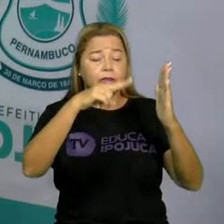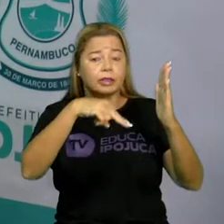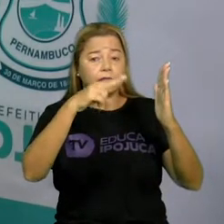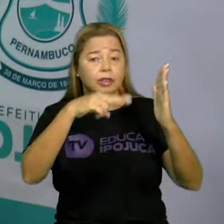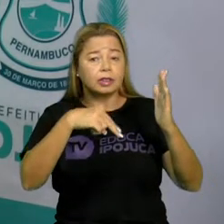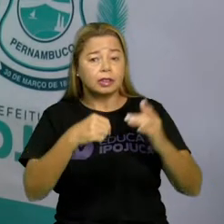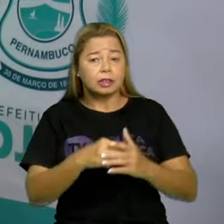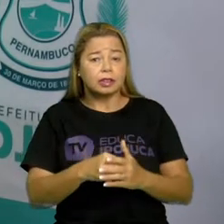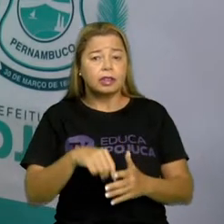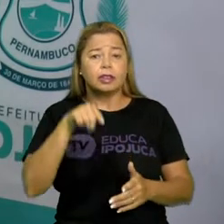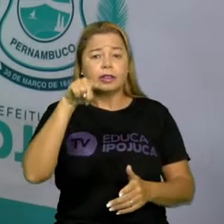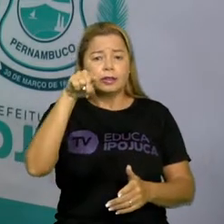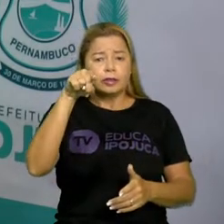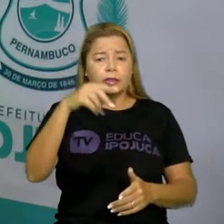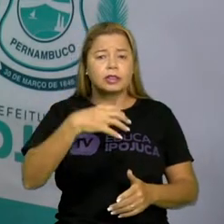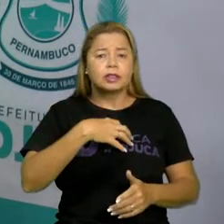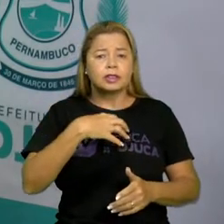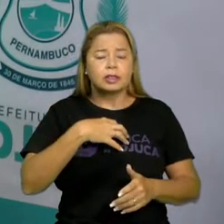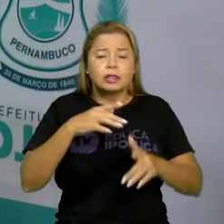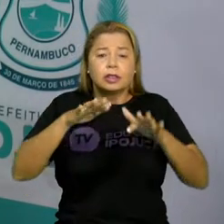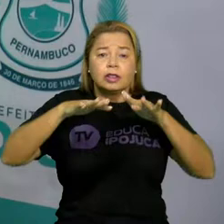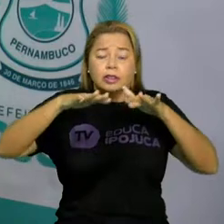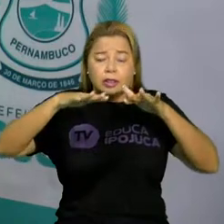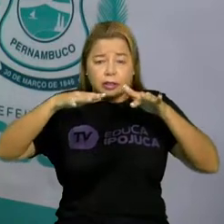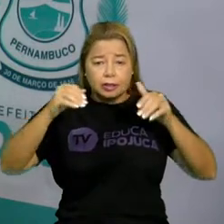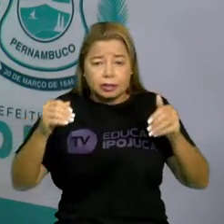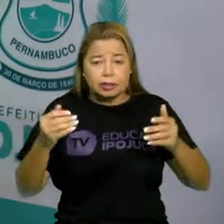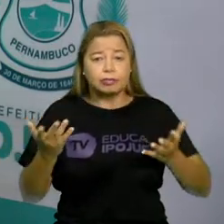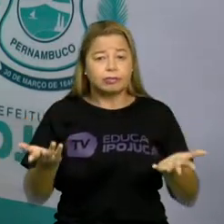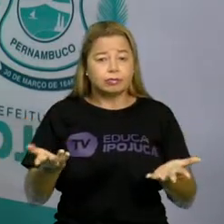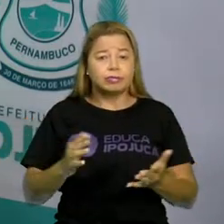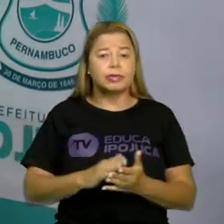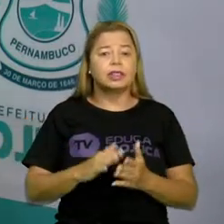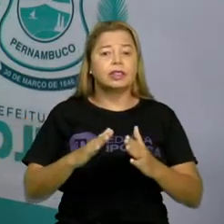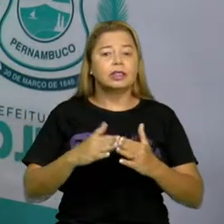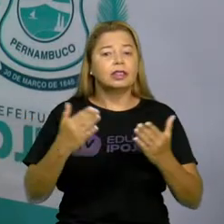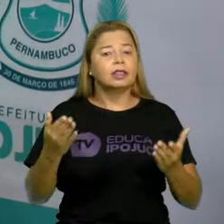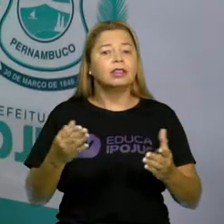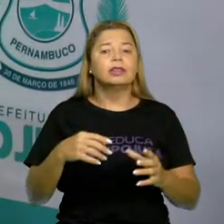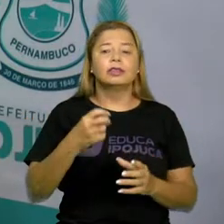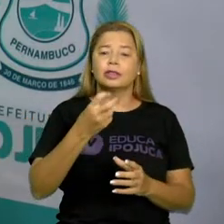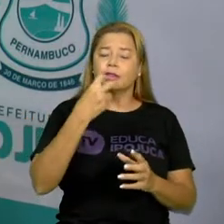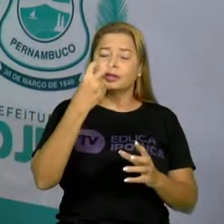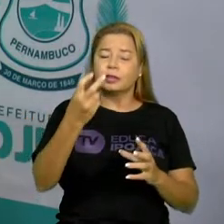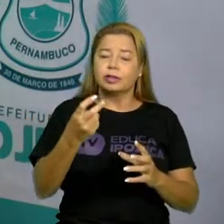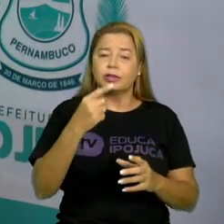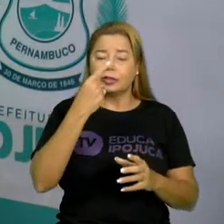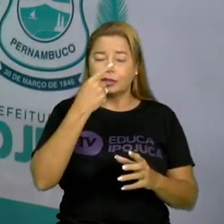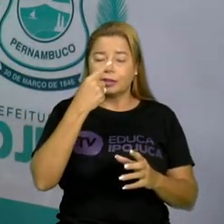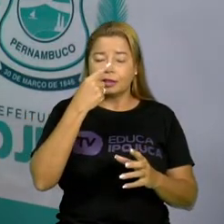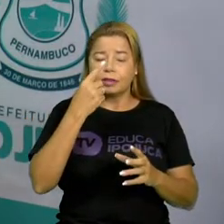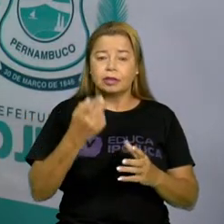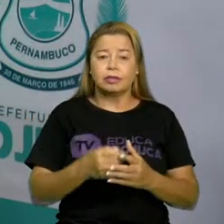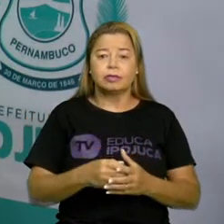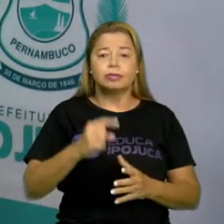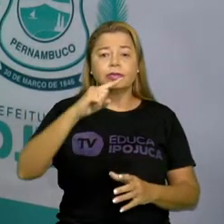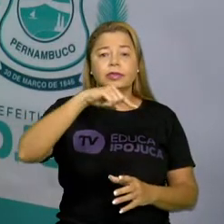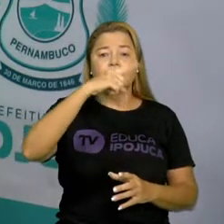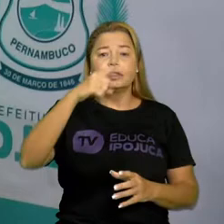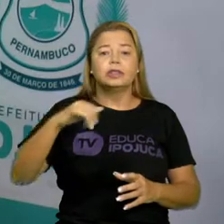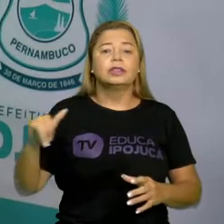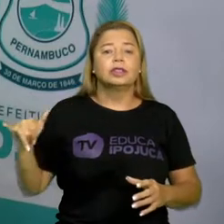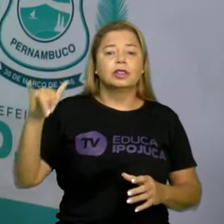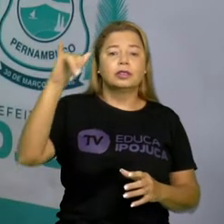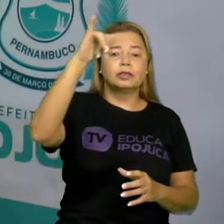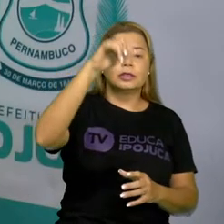Conseguiu sentir a vibração? Fazer assim, zoom. Então, sons nasais. Tio. Avião,